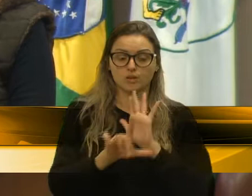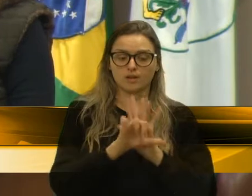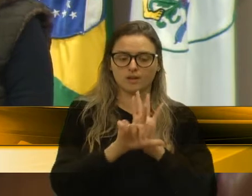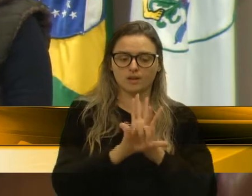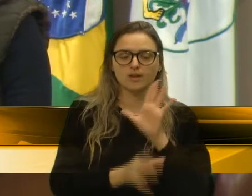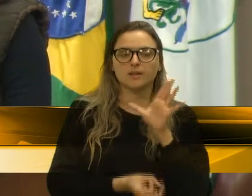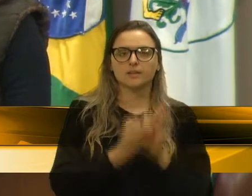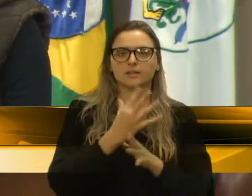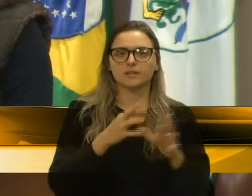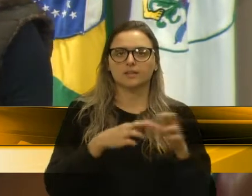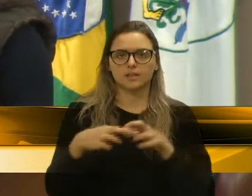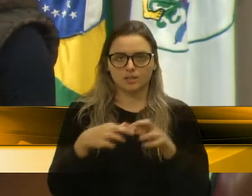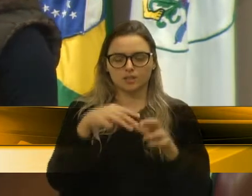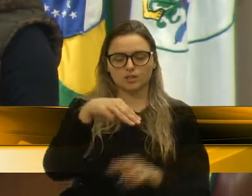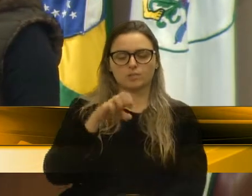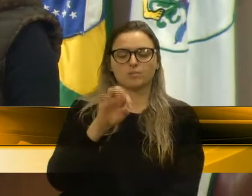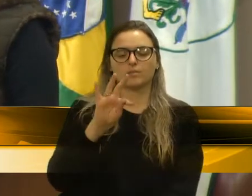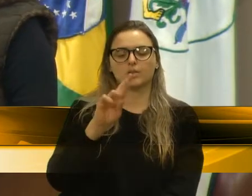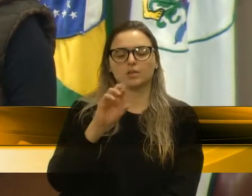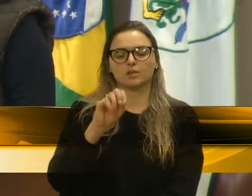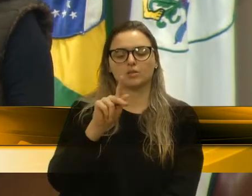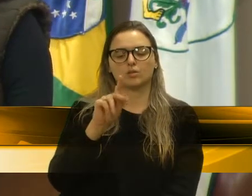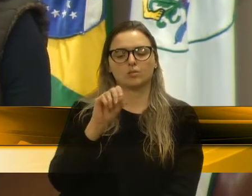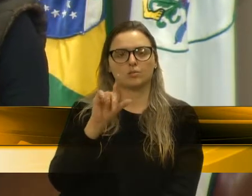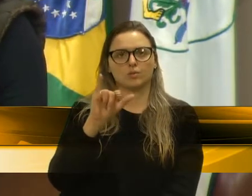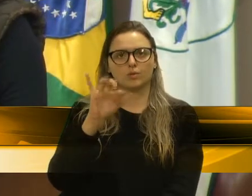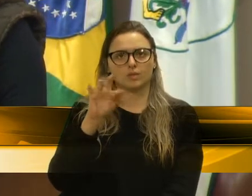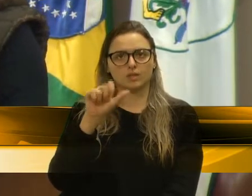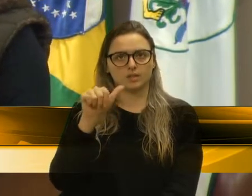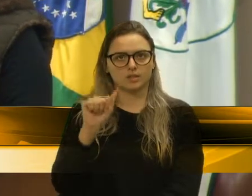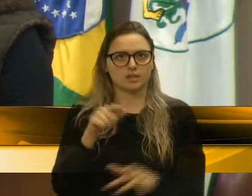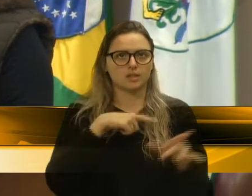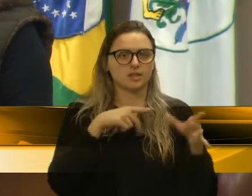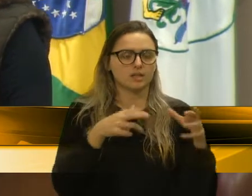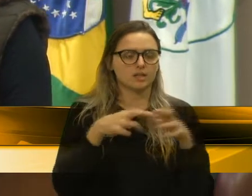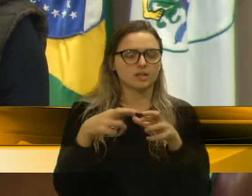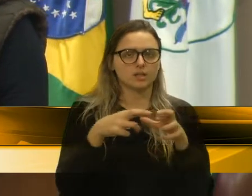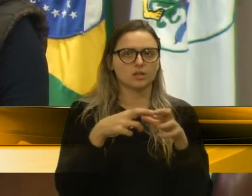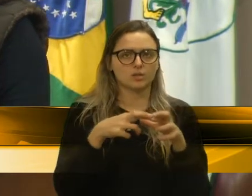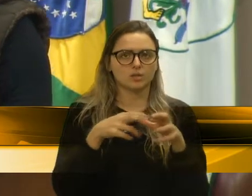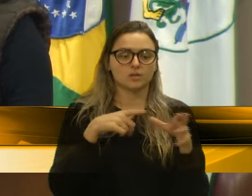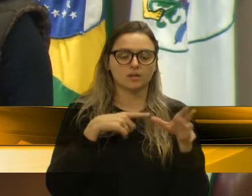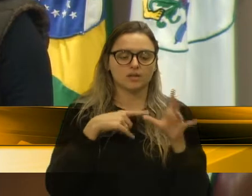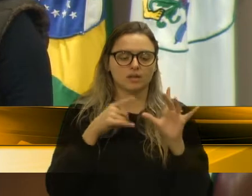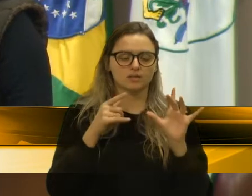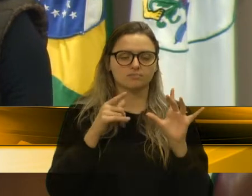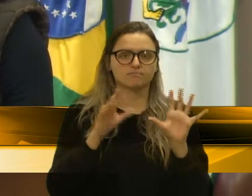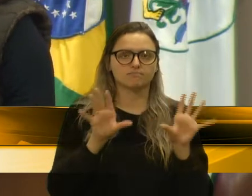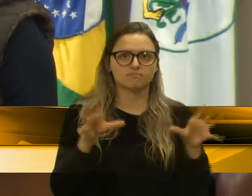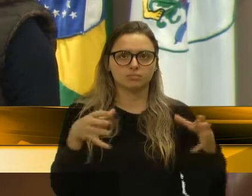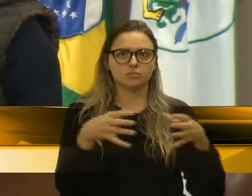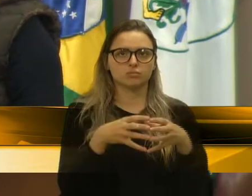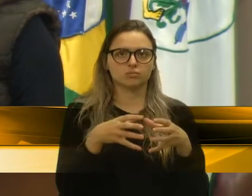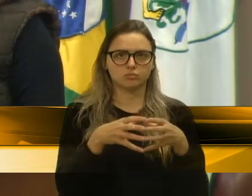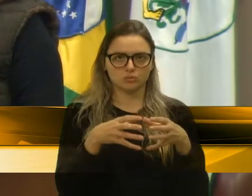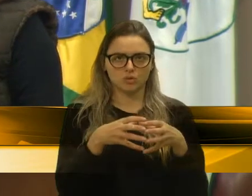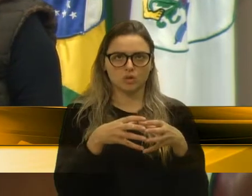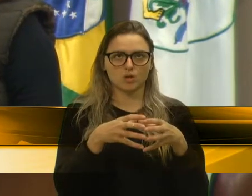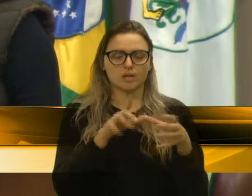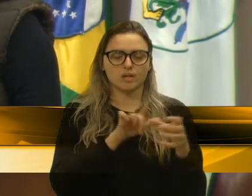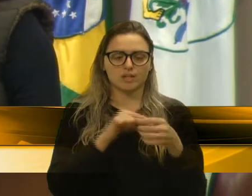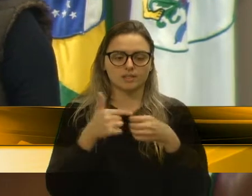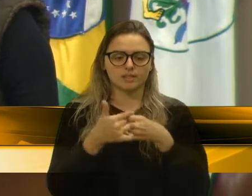metropolitana, que é uma área composta por um núcleo urbano densamente povoado, e esse aglomerado, então, de